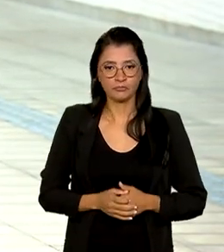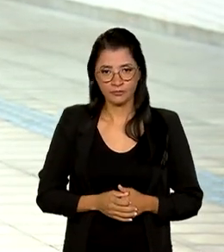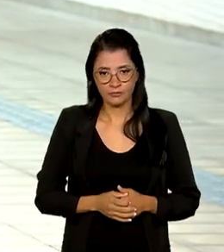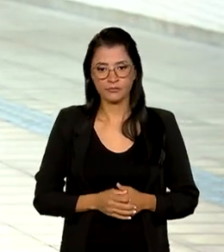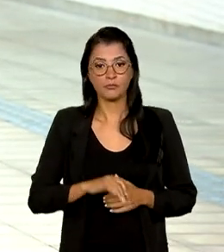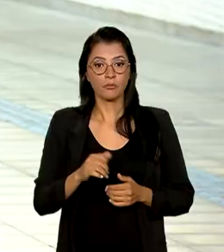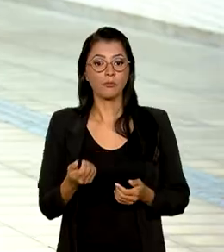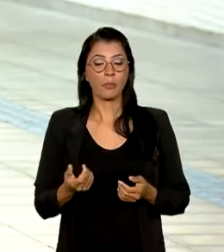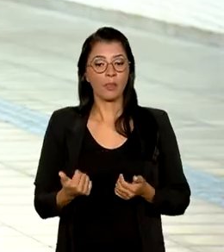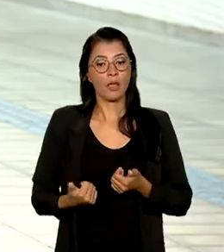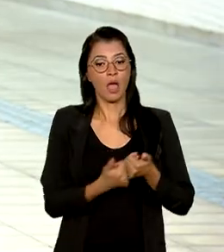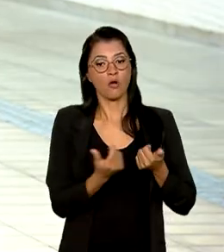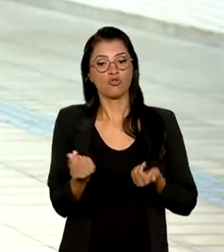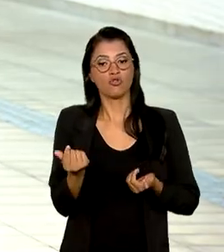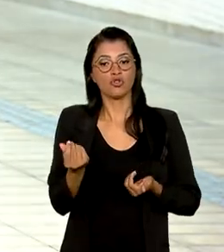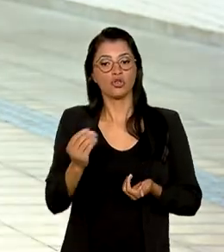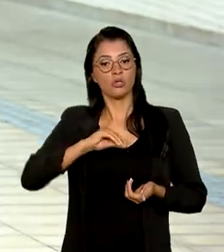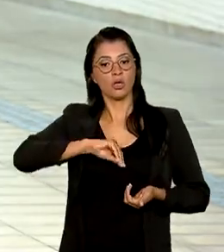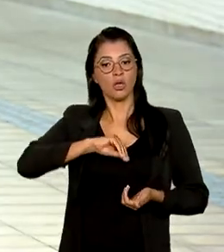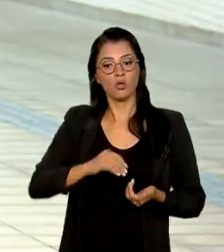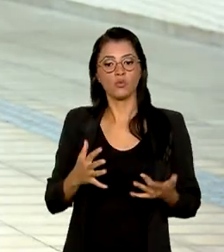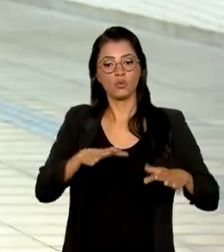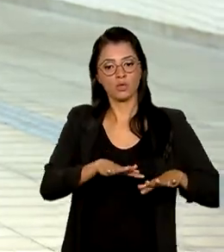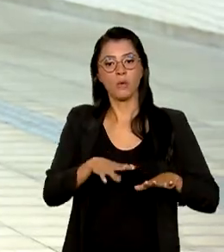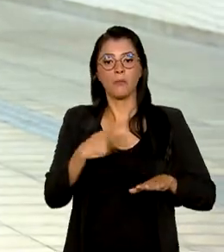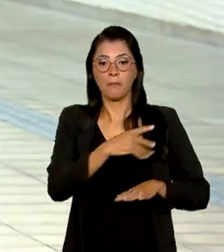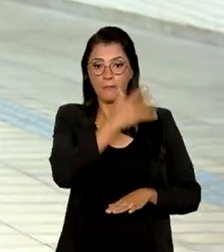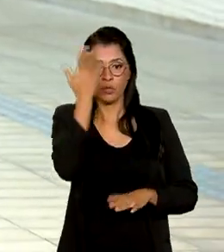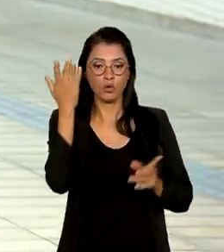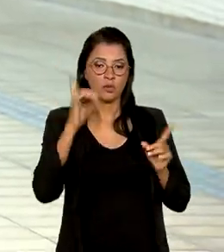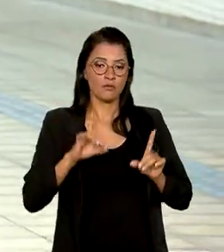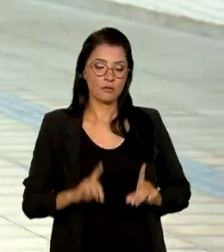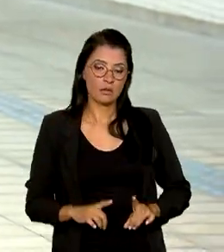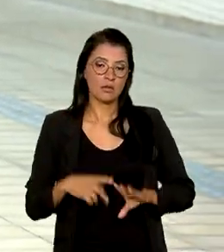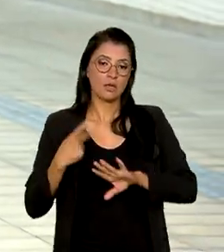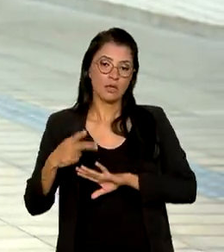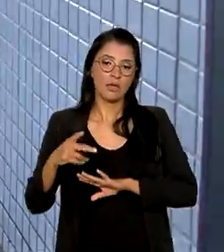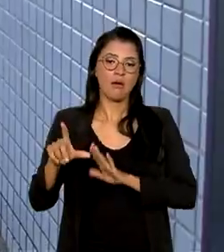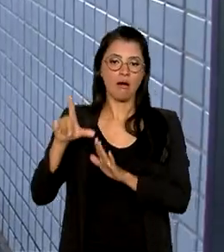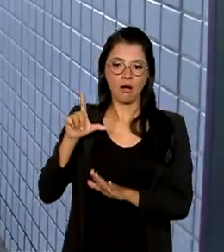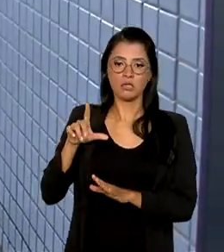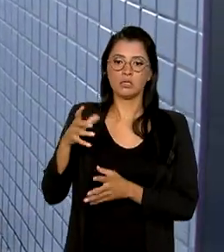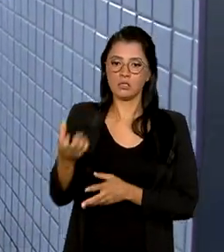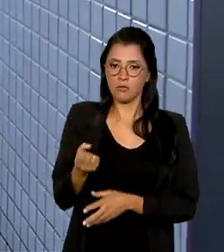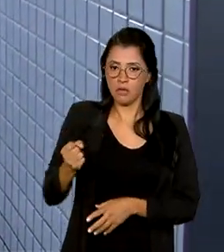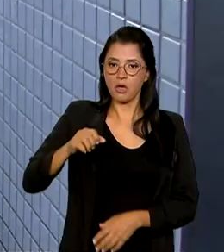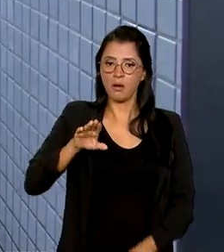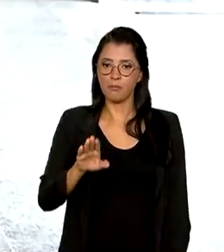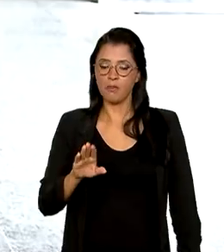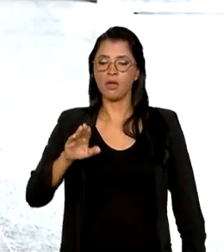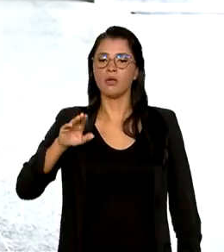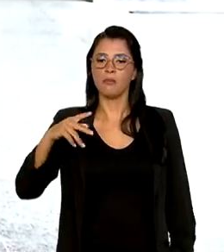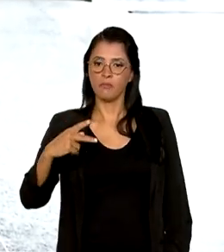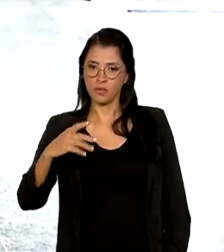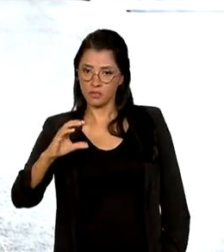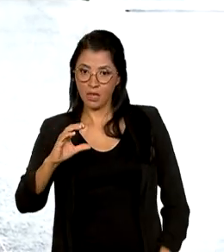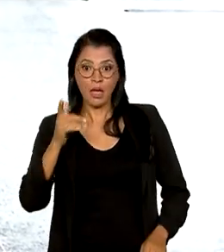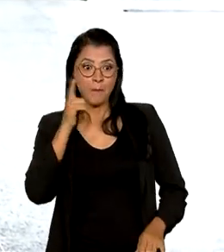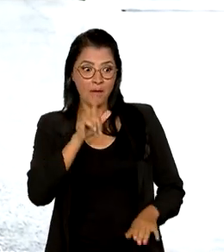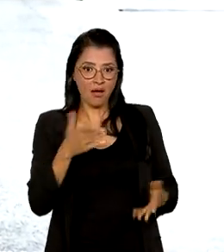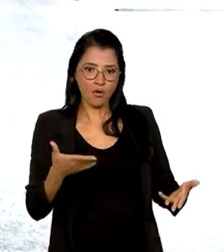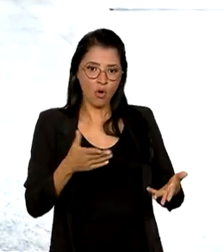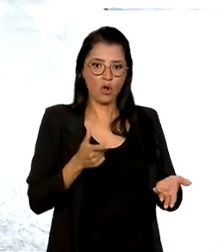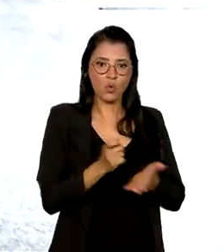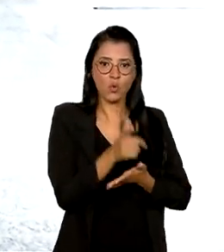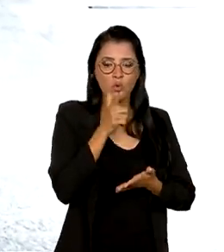inclusão contempla pessoas com deficiência que faziam parte do BPC, mas que arrumaram um emprego. É um